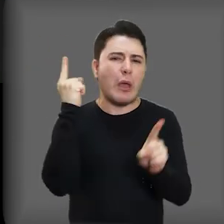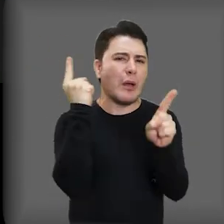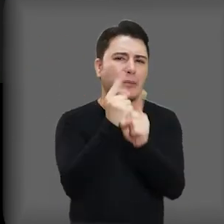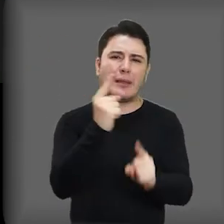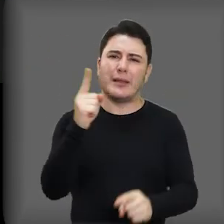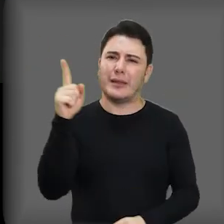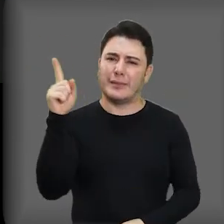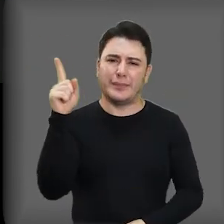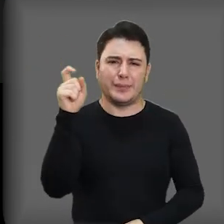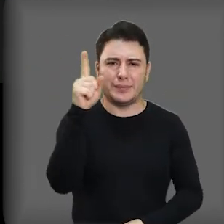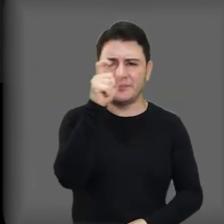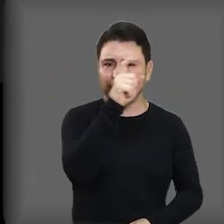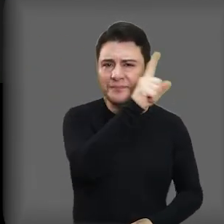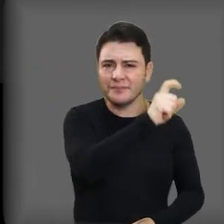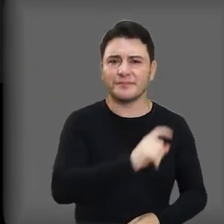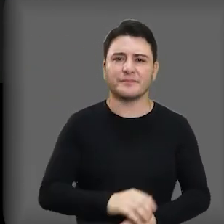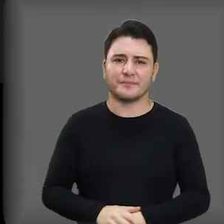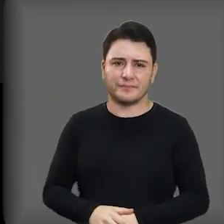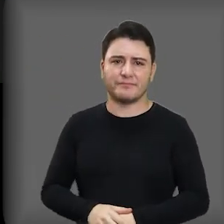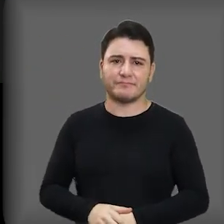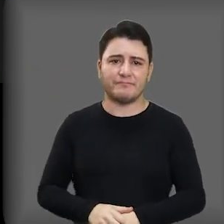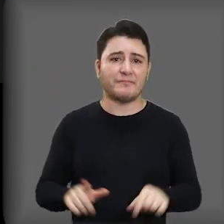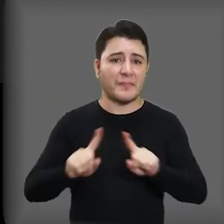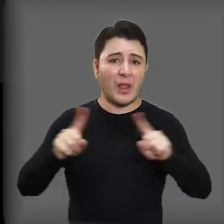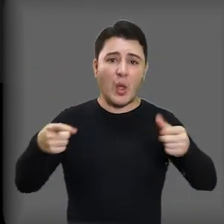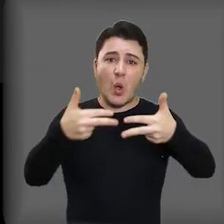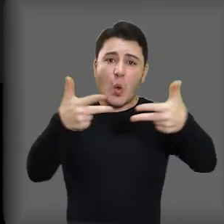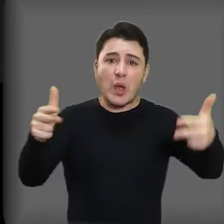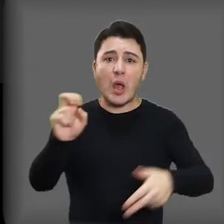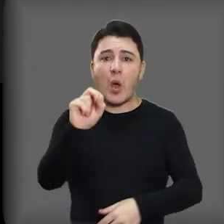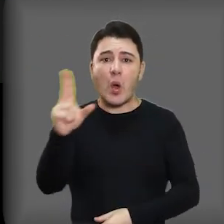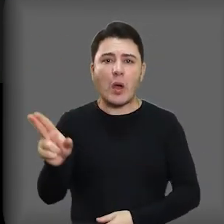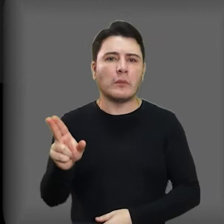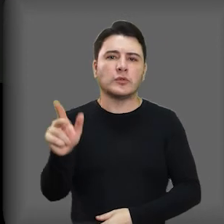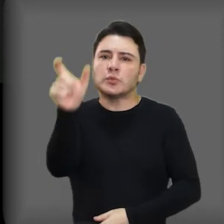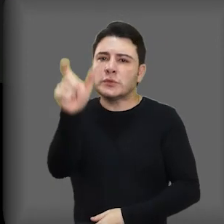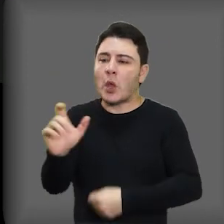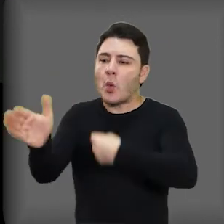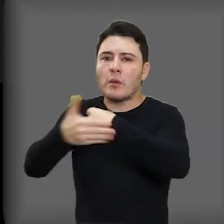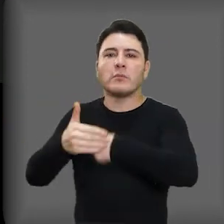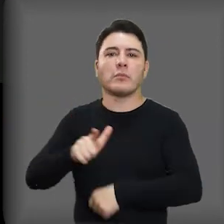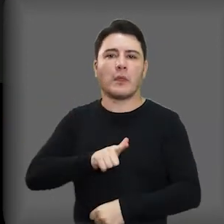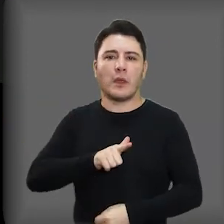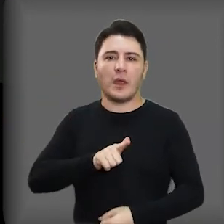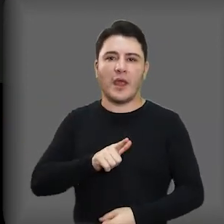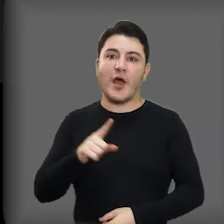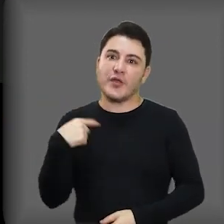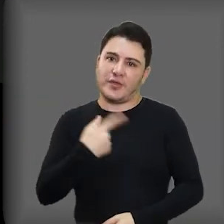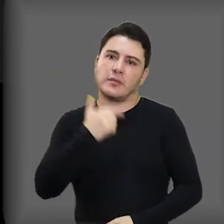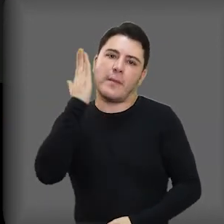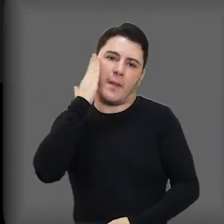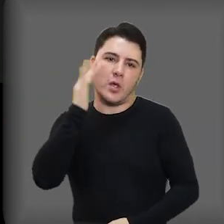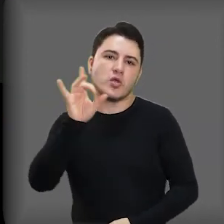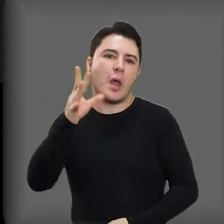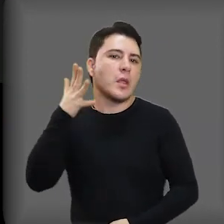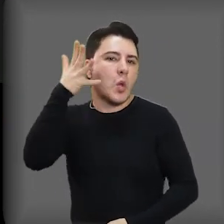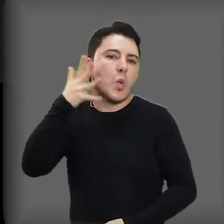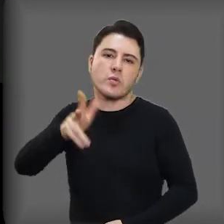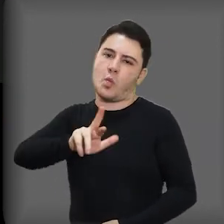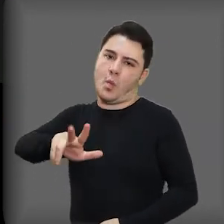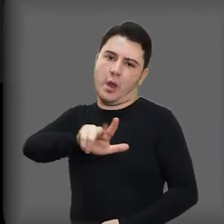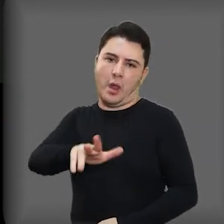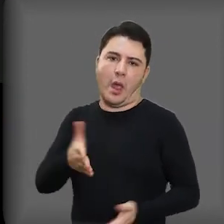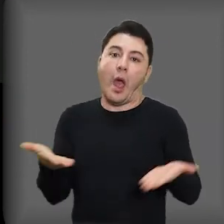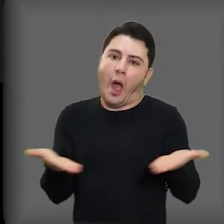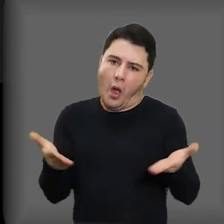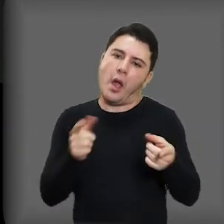Então essas invisibilidades, elas são muitas, nós sabemos, não é só uma retórica, apesar de aqui estar sendo uma retórica, ela não é só